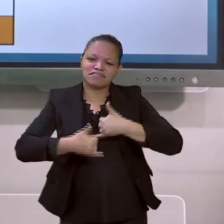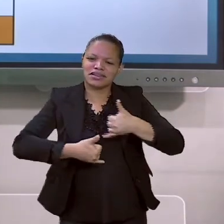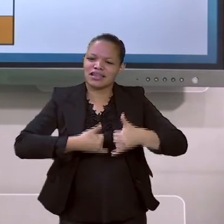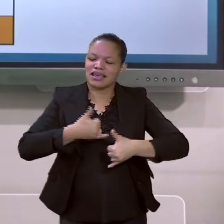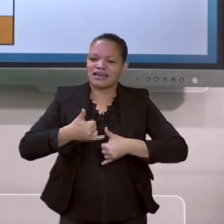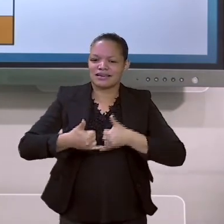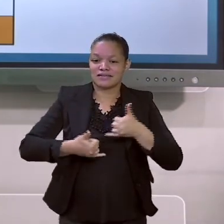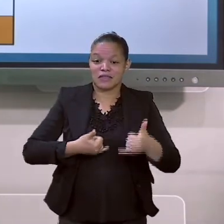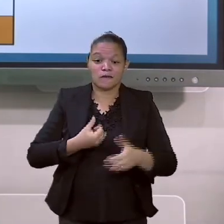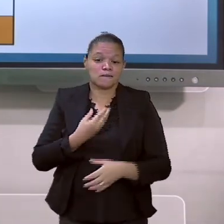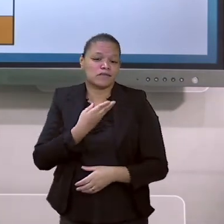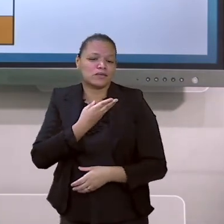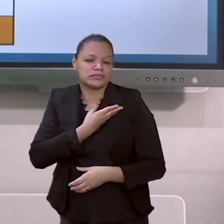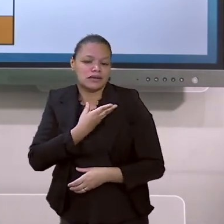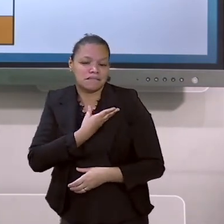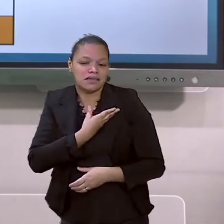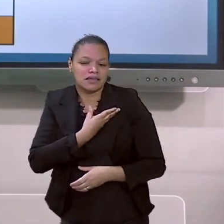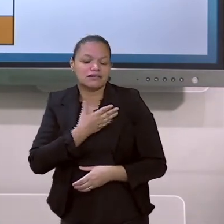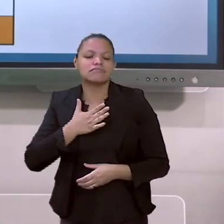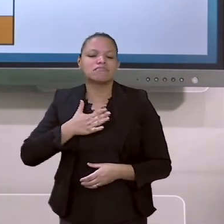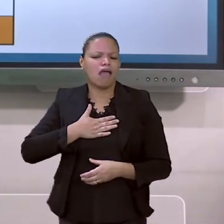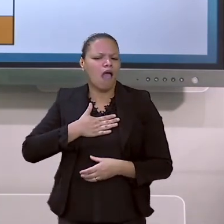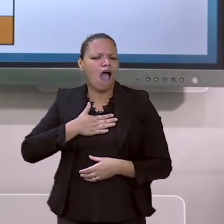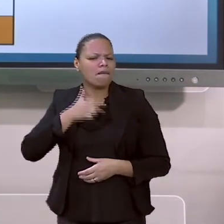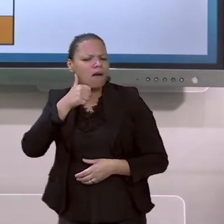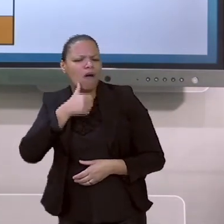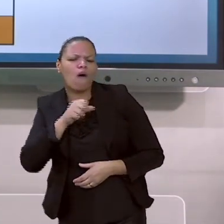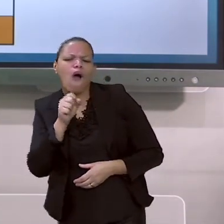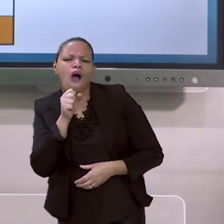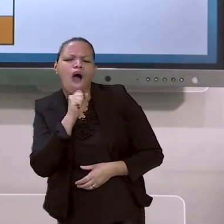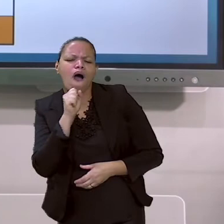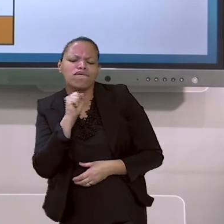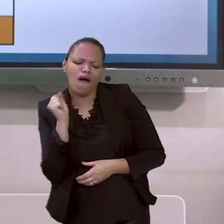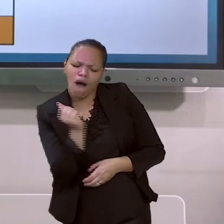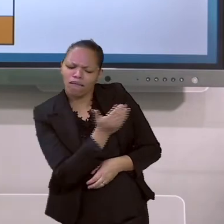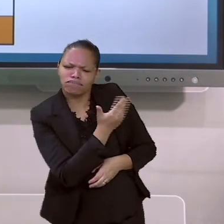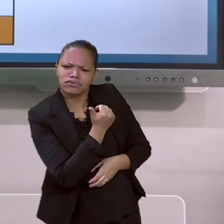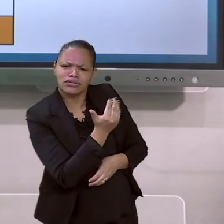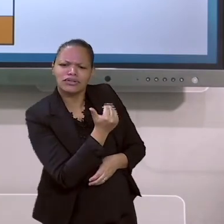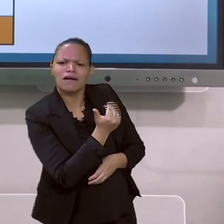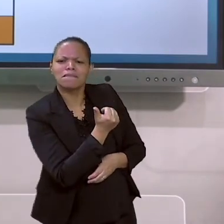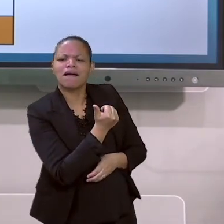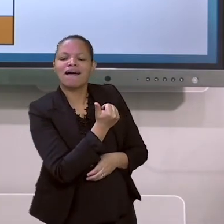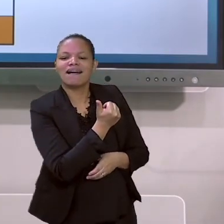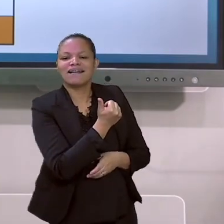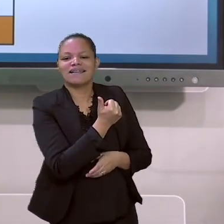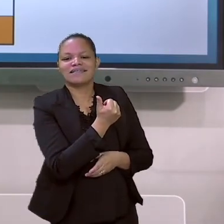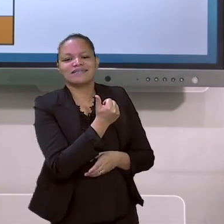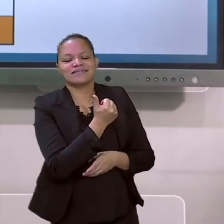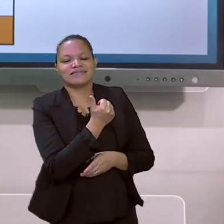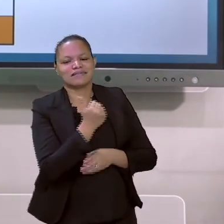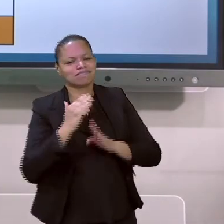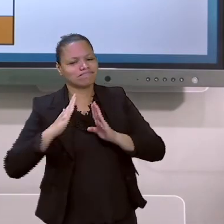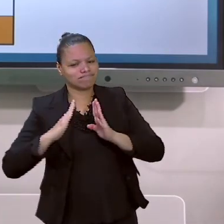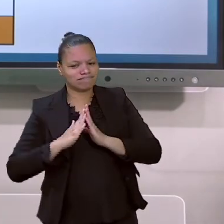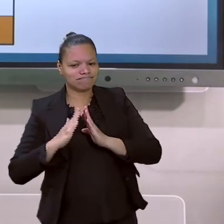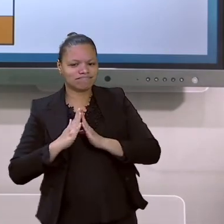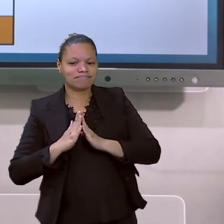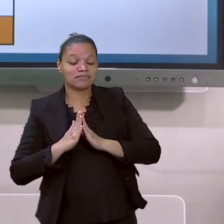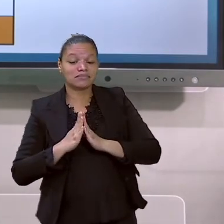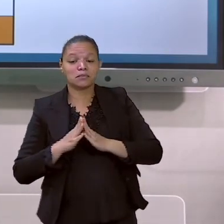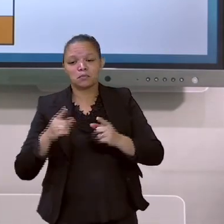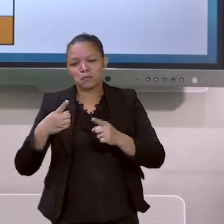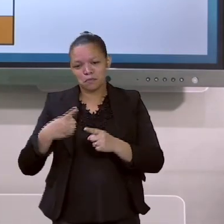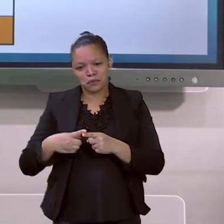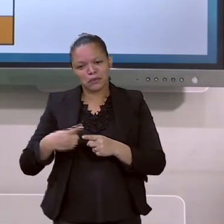e a minha avó chegava da janela da casa dela e me chamava. Vem pra dentro, menina, já tá tarde demais. Vem